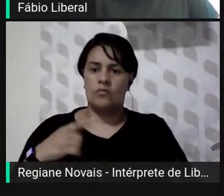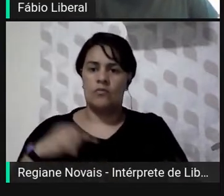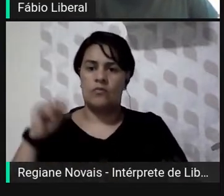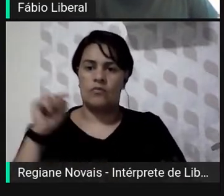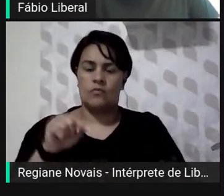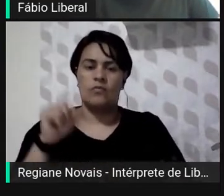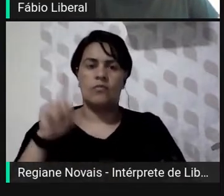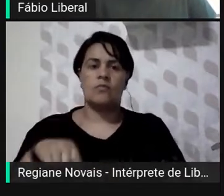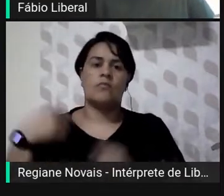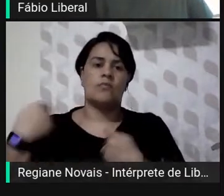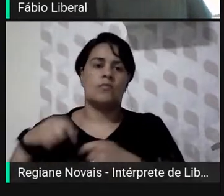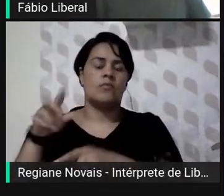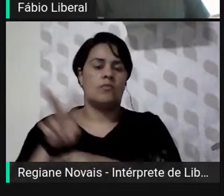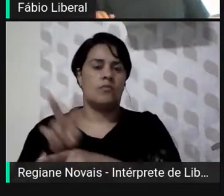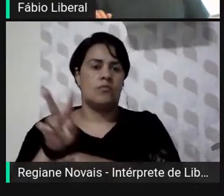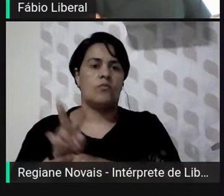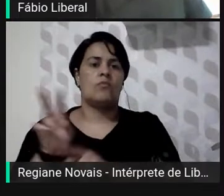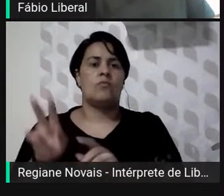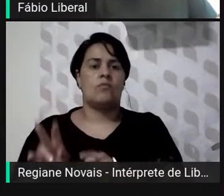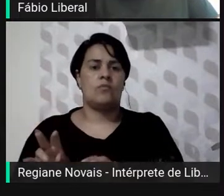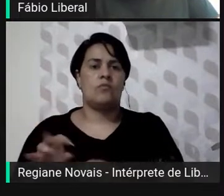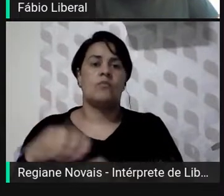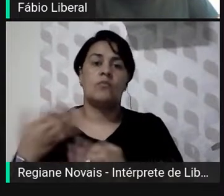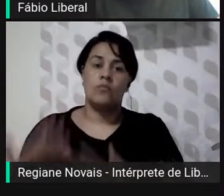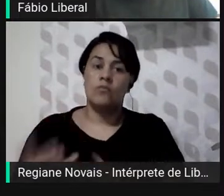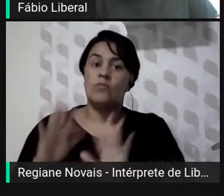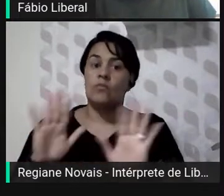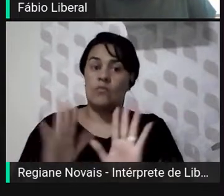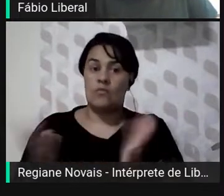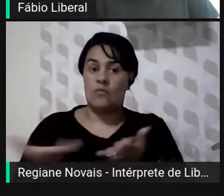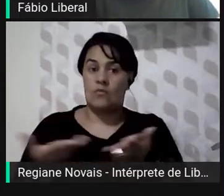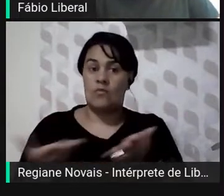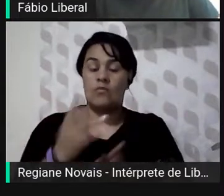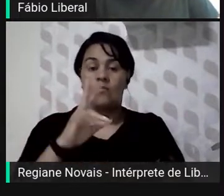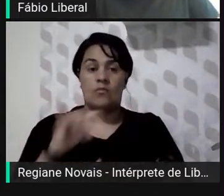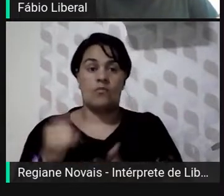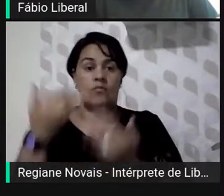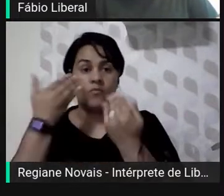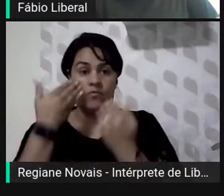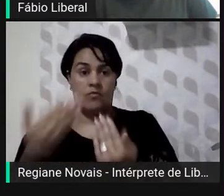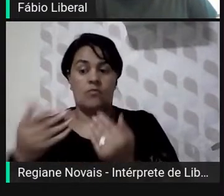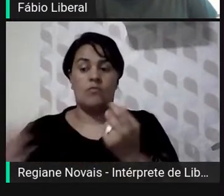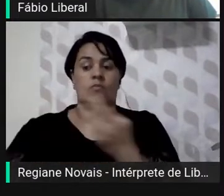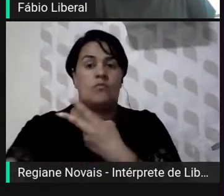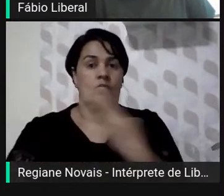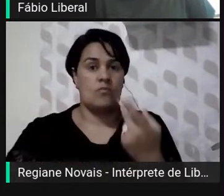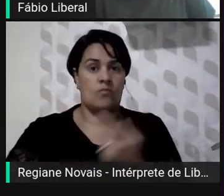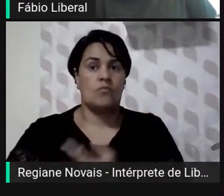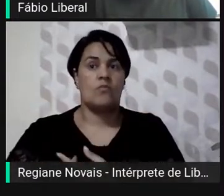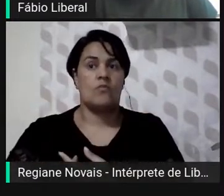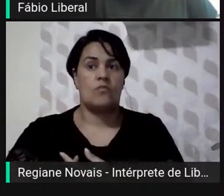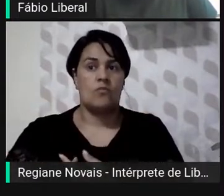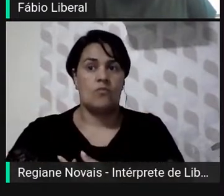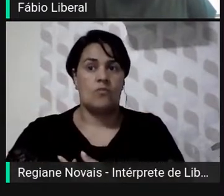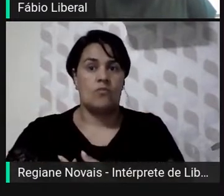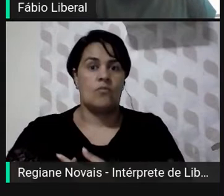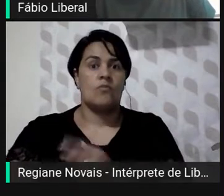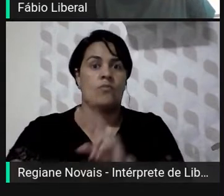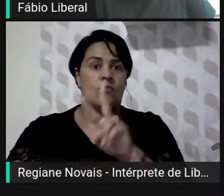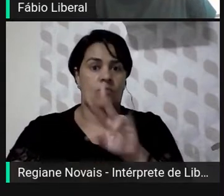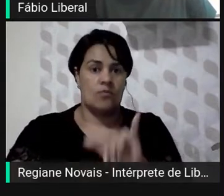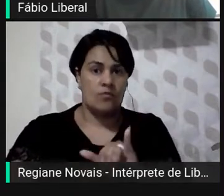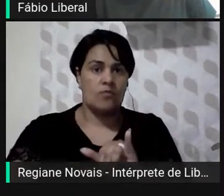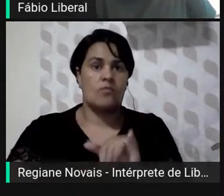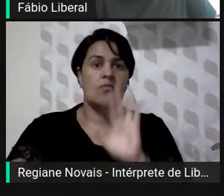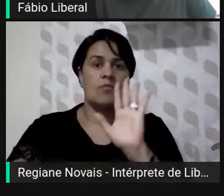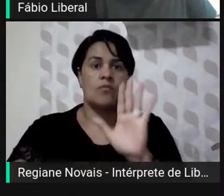tecnológica. Bom, por ora, vamos manter essa provocação em mente e vamos nos desbruçar especificamente sobre a publicação oficial